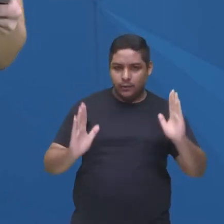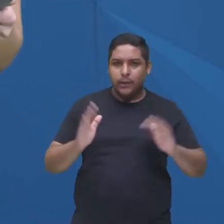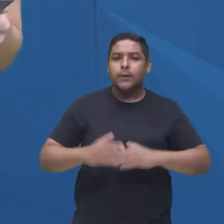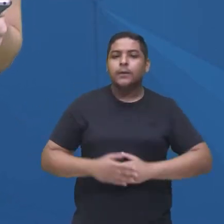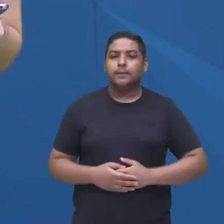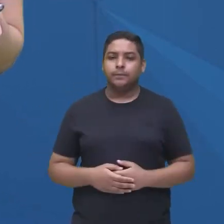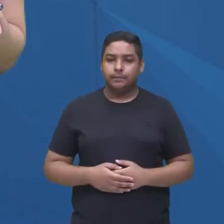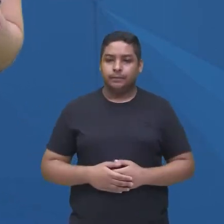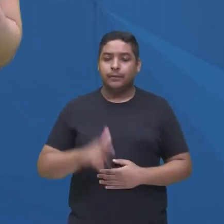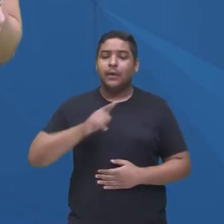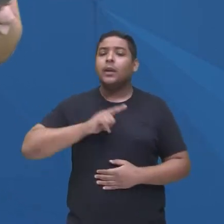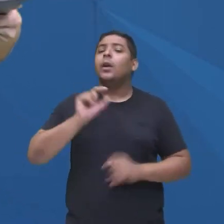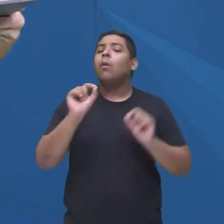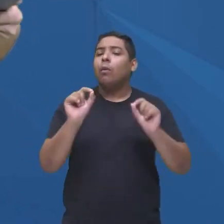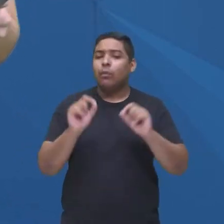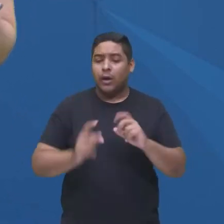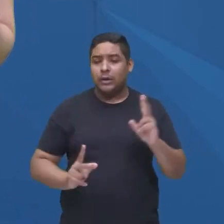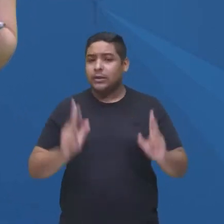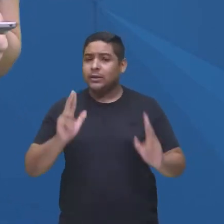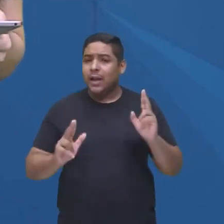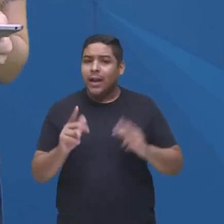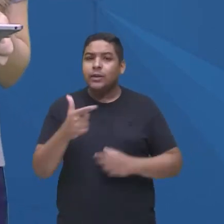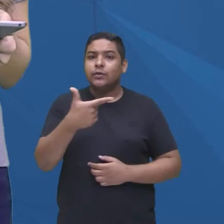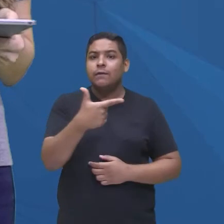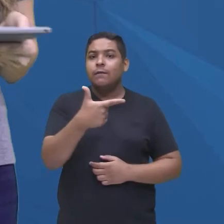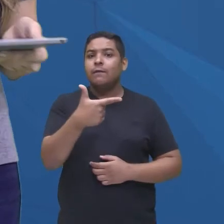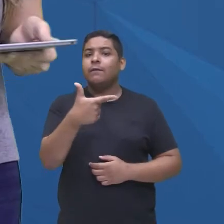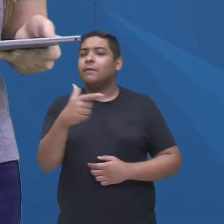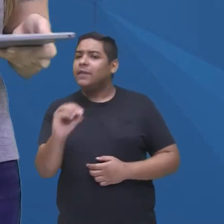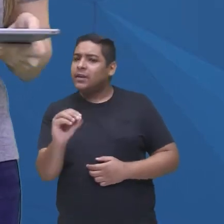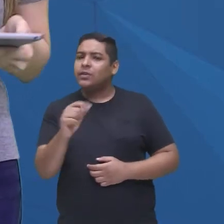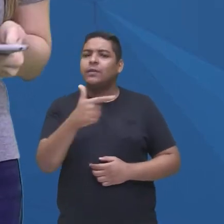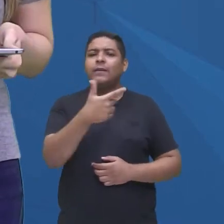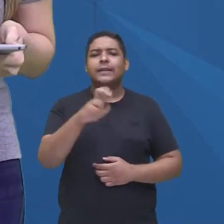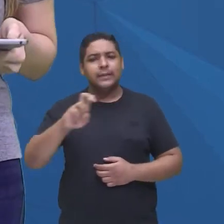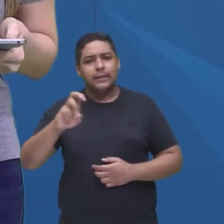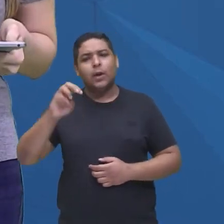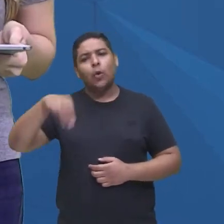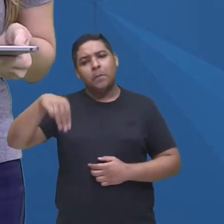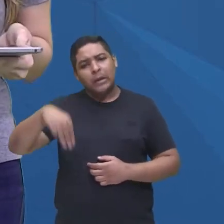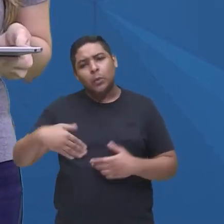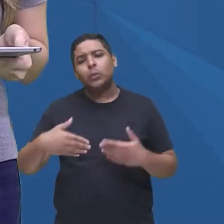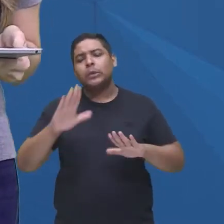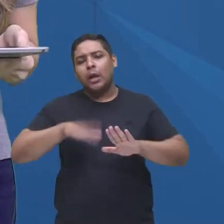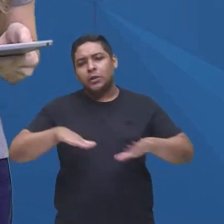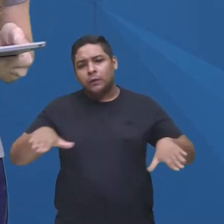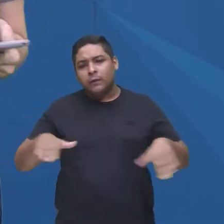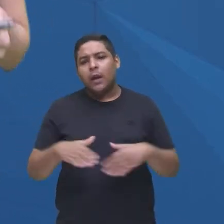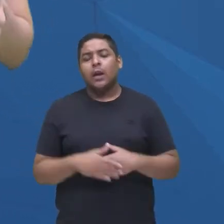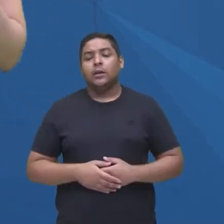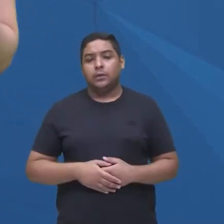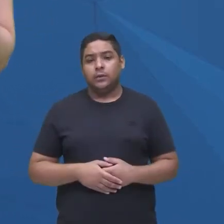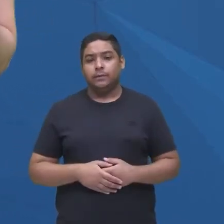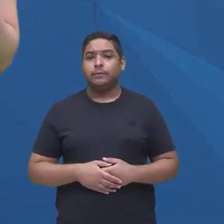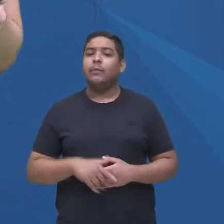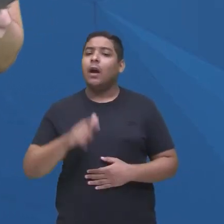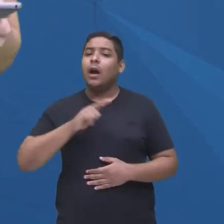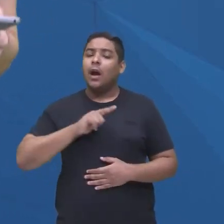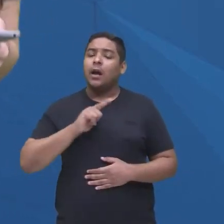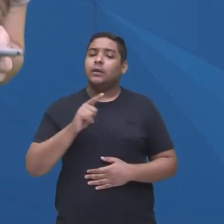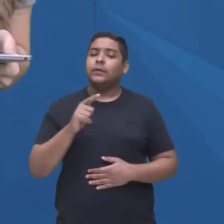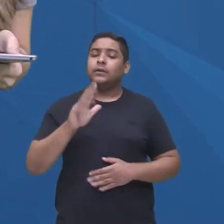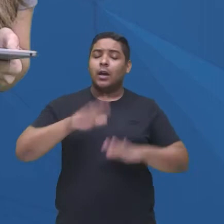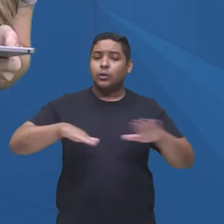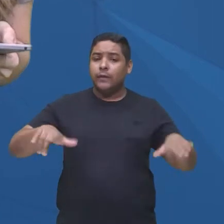Existem séries que têm episódios com 20, 25 minutos, mas existem outras que, por exemplo, têm uma média de 40 a